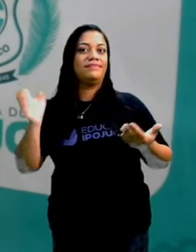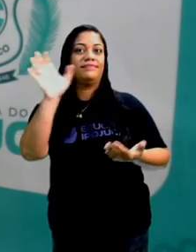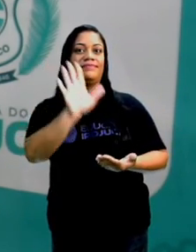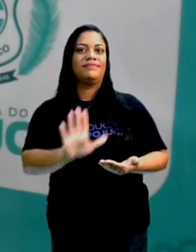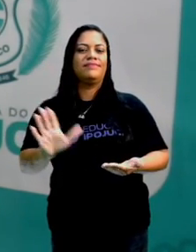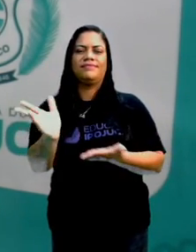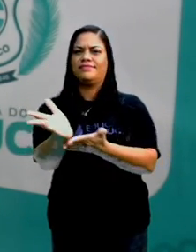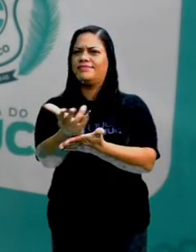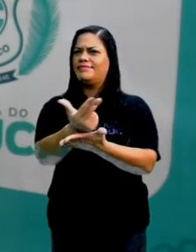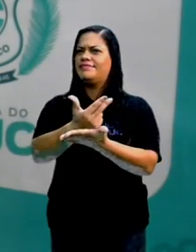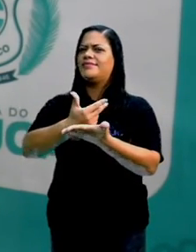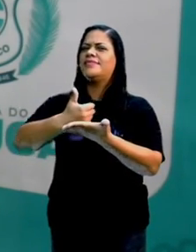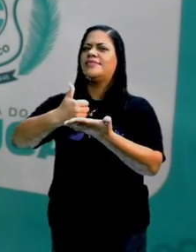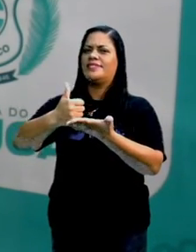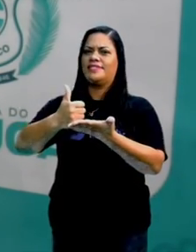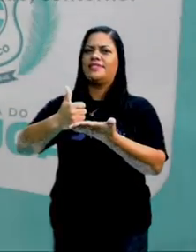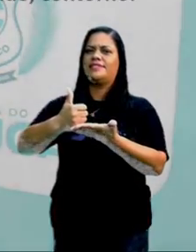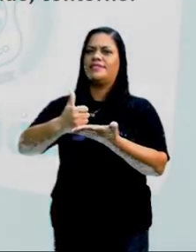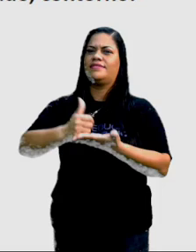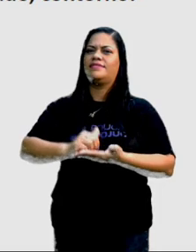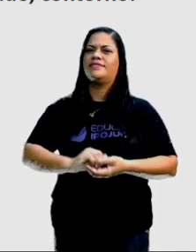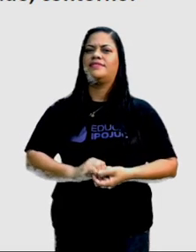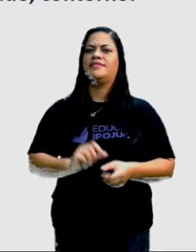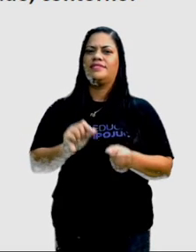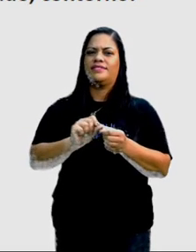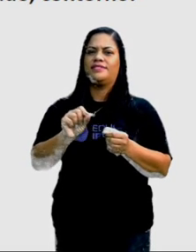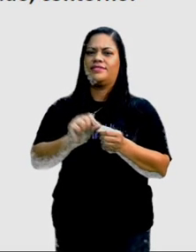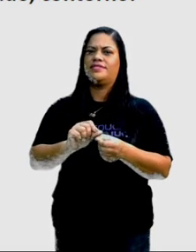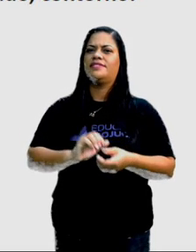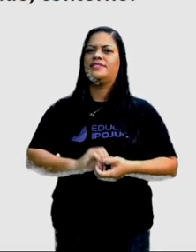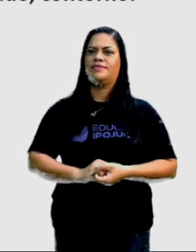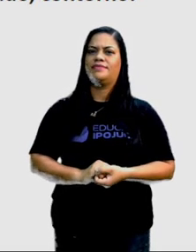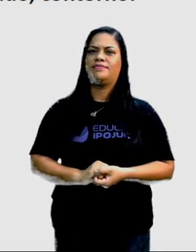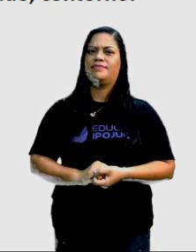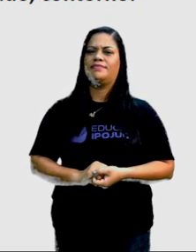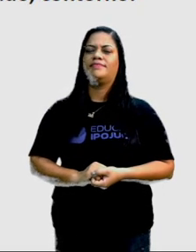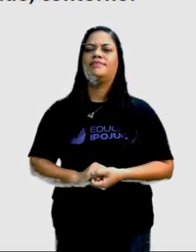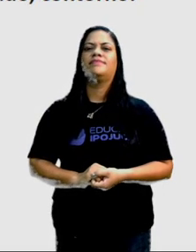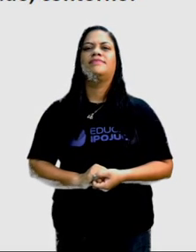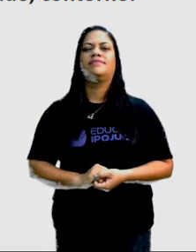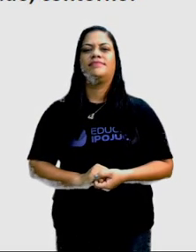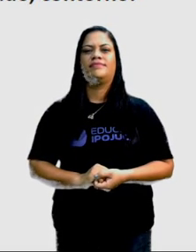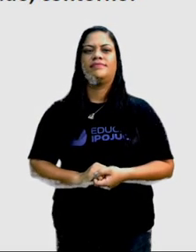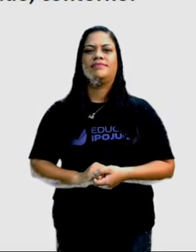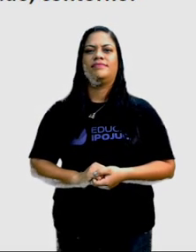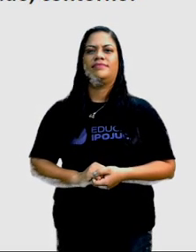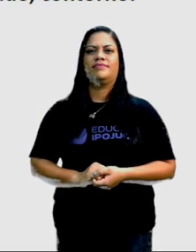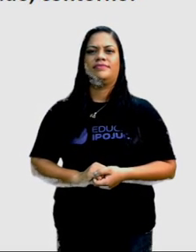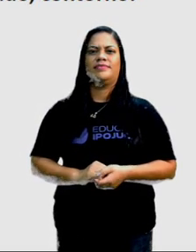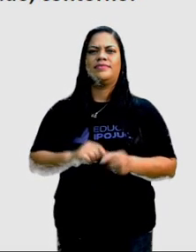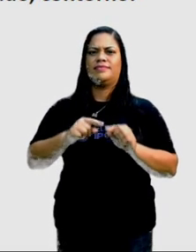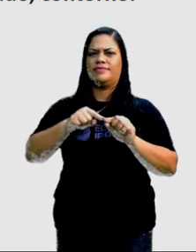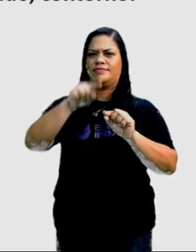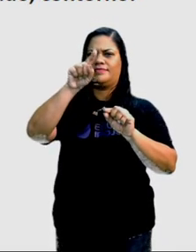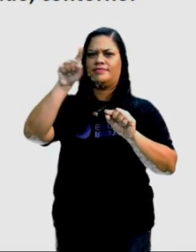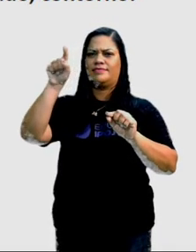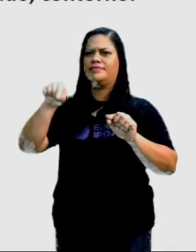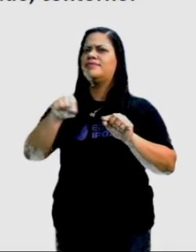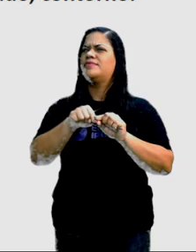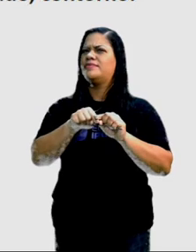Que figura geométrica plana é essa? Será que é um quadrado?